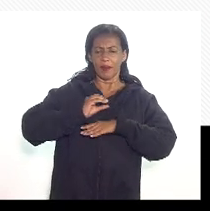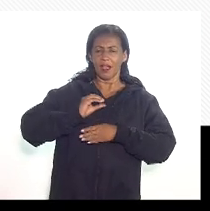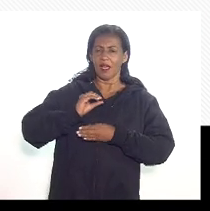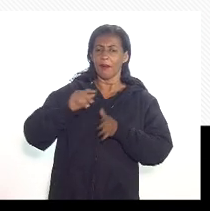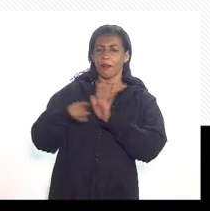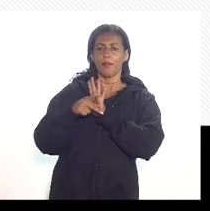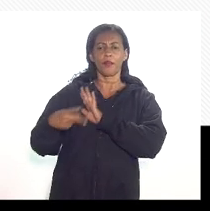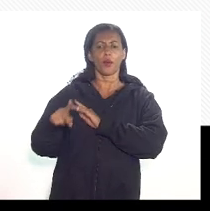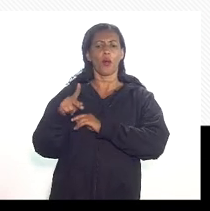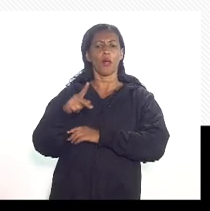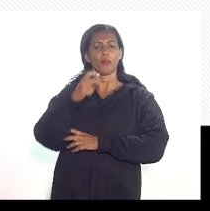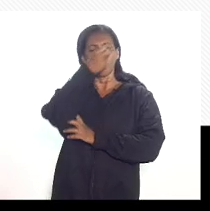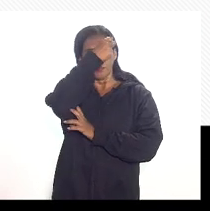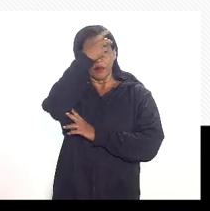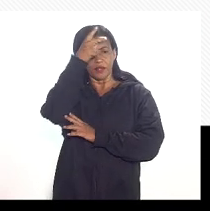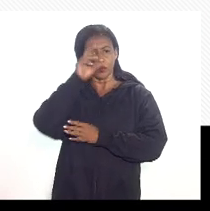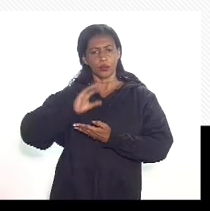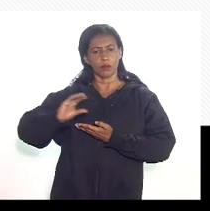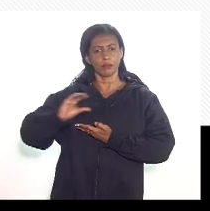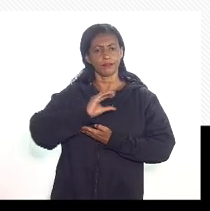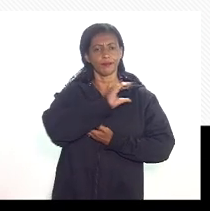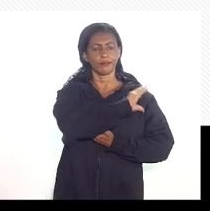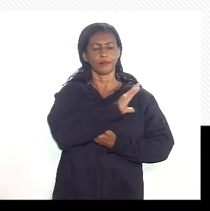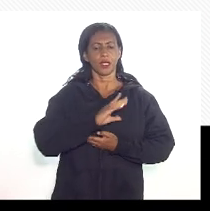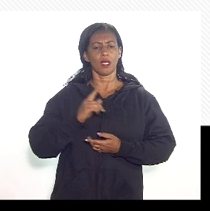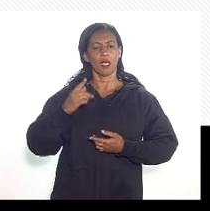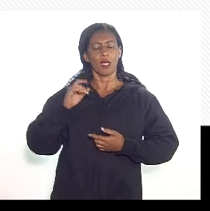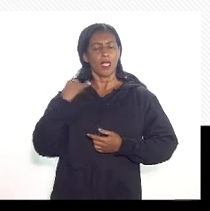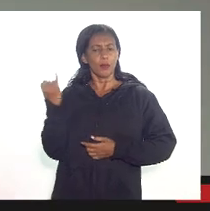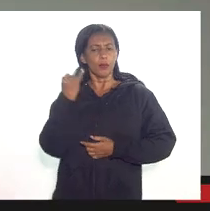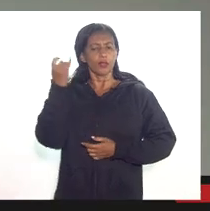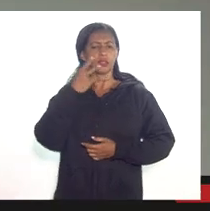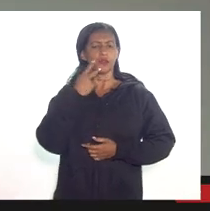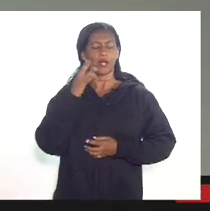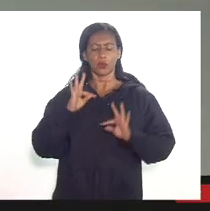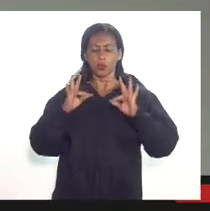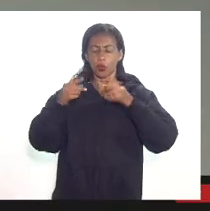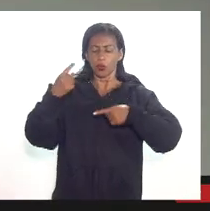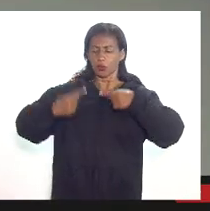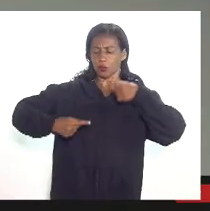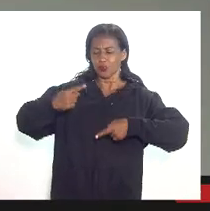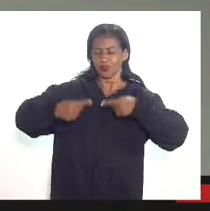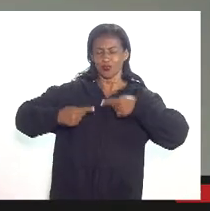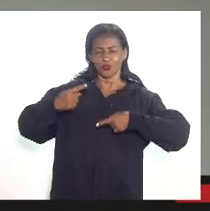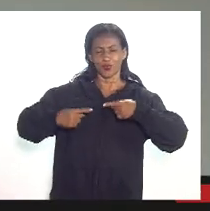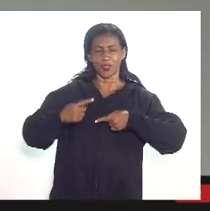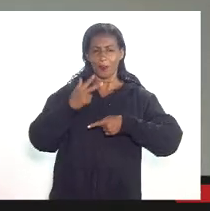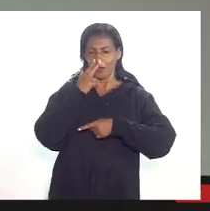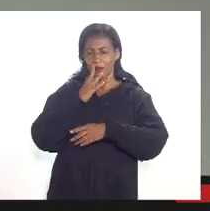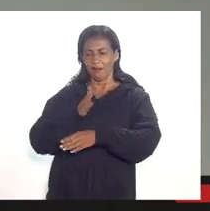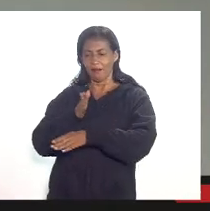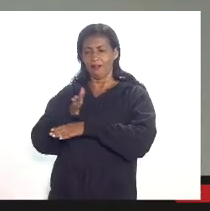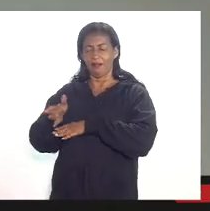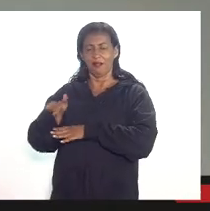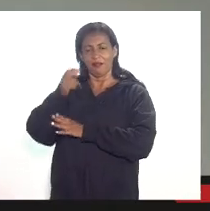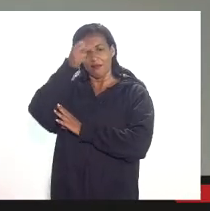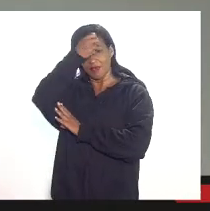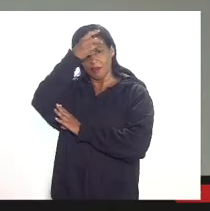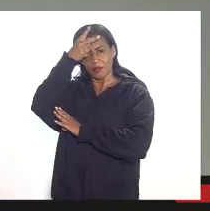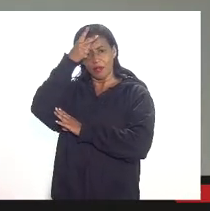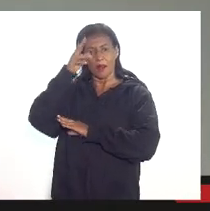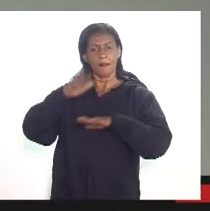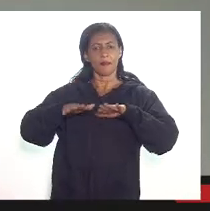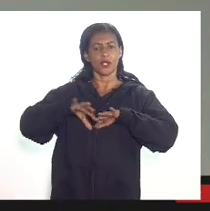prefeituras. É bom dizer que toda essa discussão afeta muitas prefeituras. O campo, discussões de